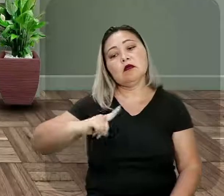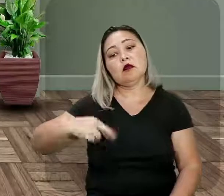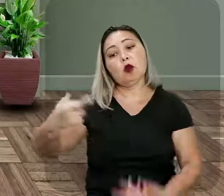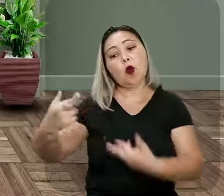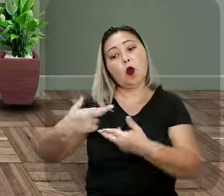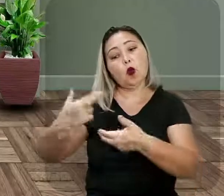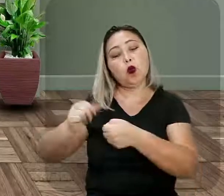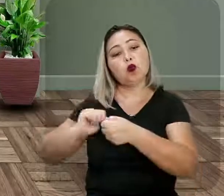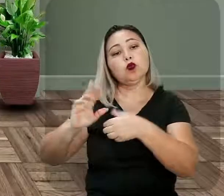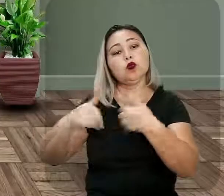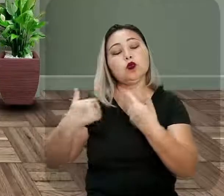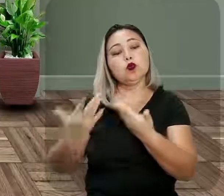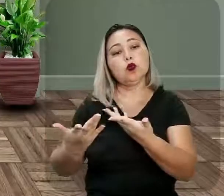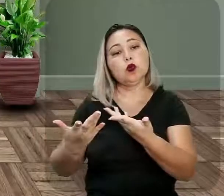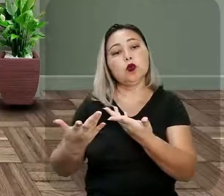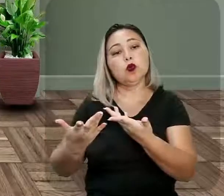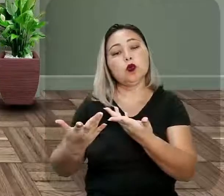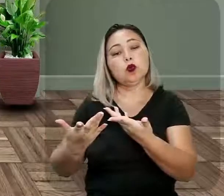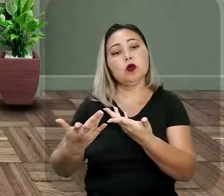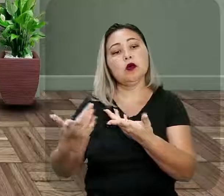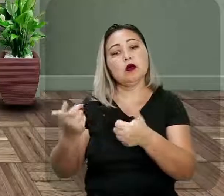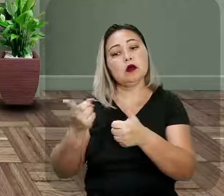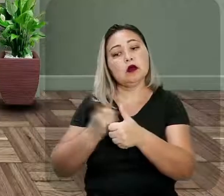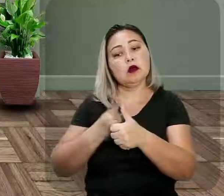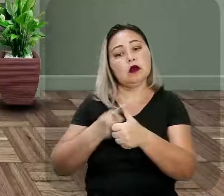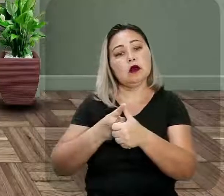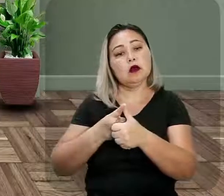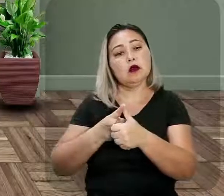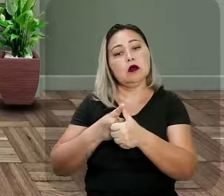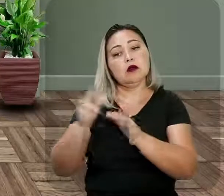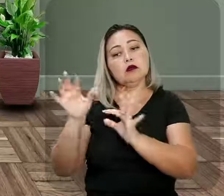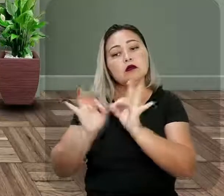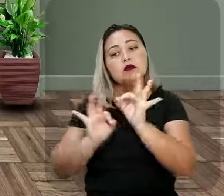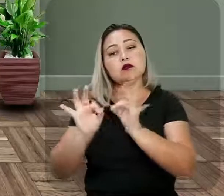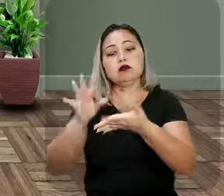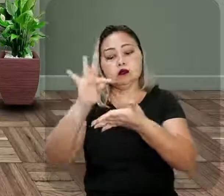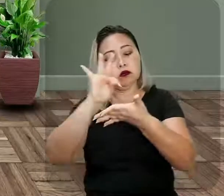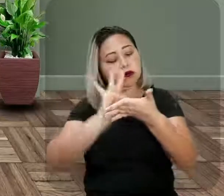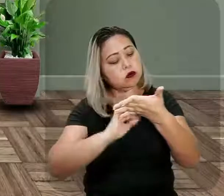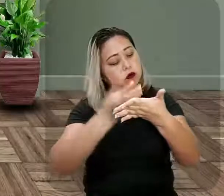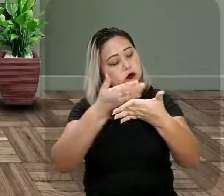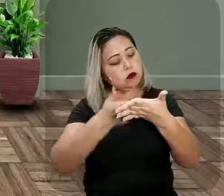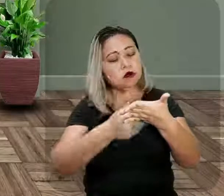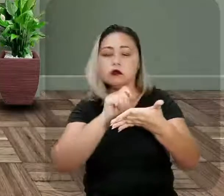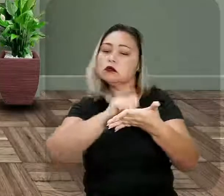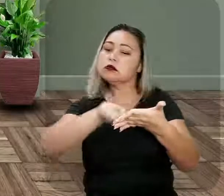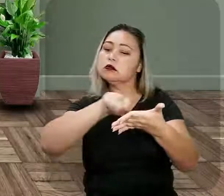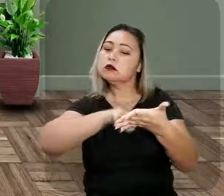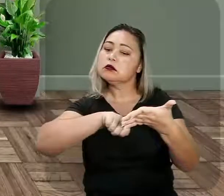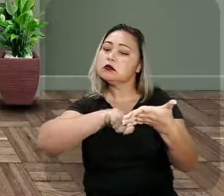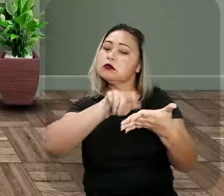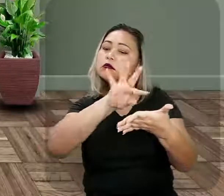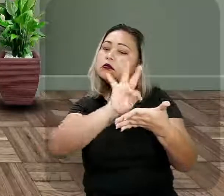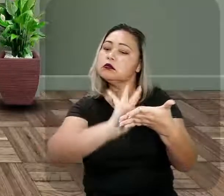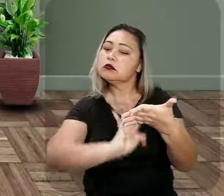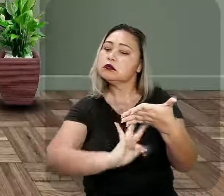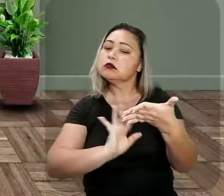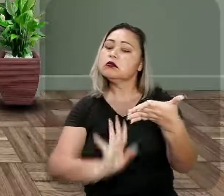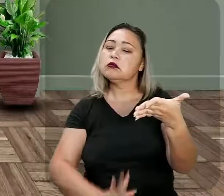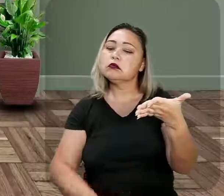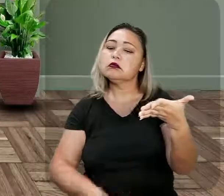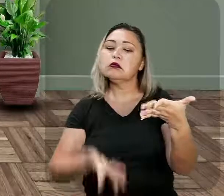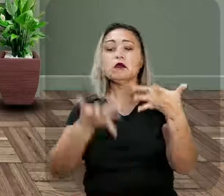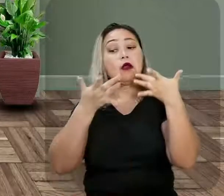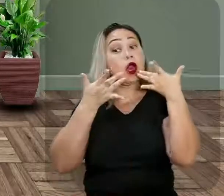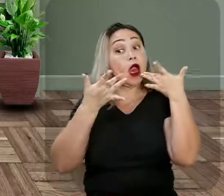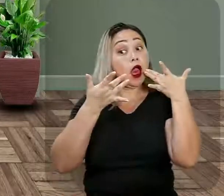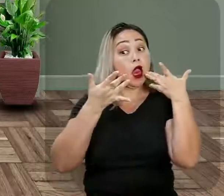recurso, tá? E você, claro, primeiro precisa construir o seu texto, né, fazer aquele texto